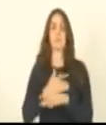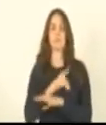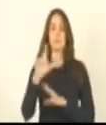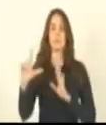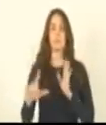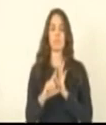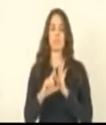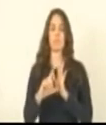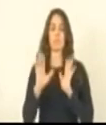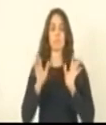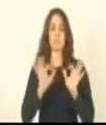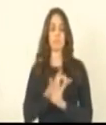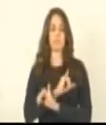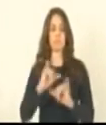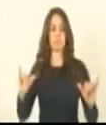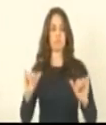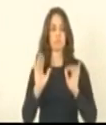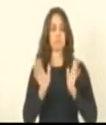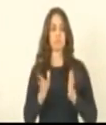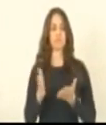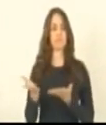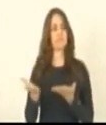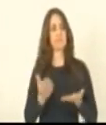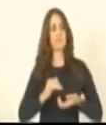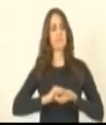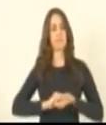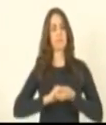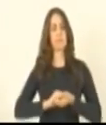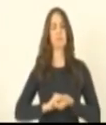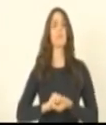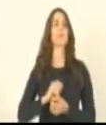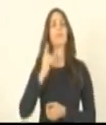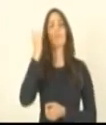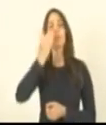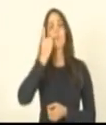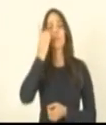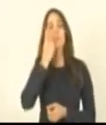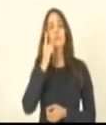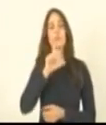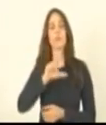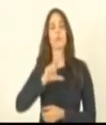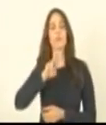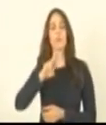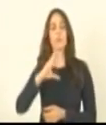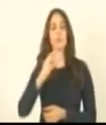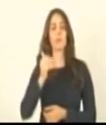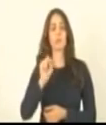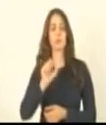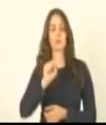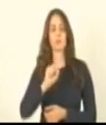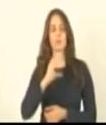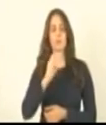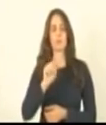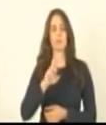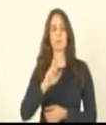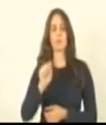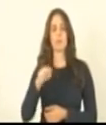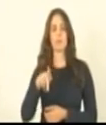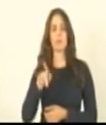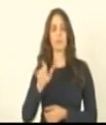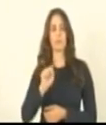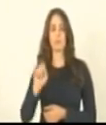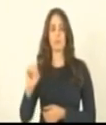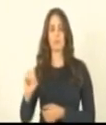Ok, está feito o registro. Recebo os cumprimentos do nosso deputado Lucas Scaramuza, também se somando ao